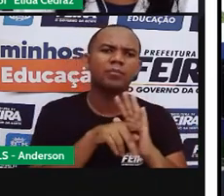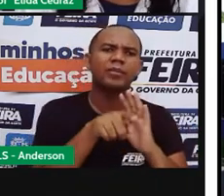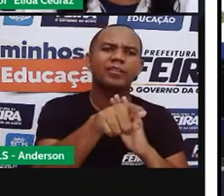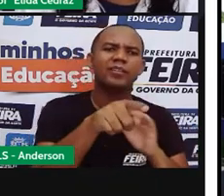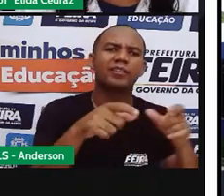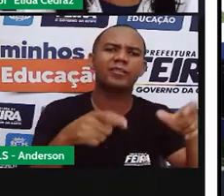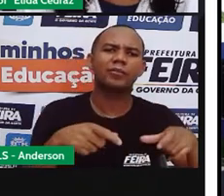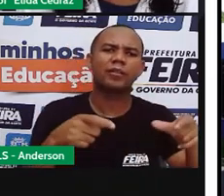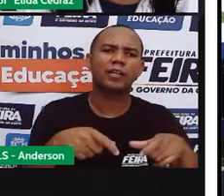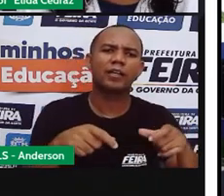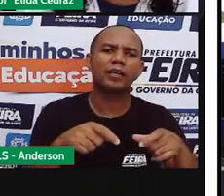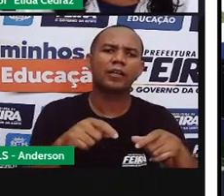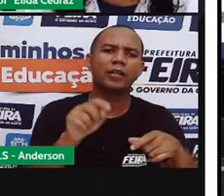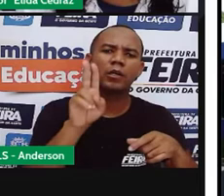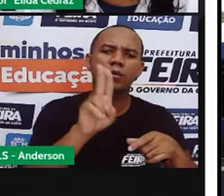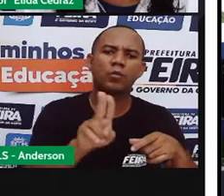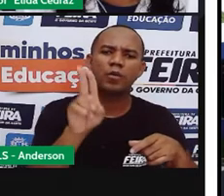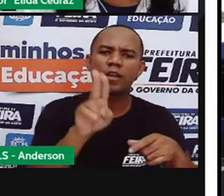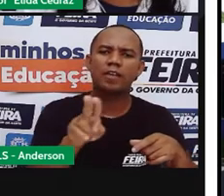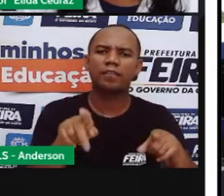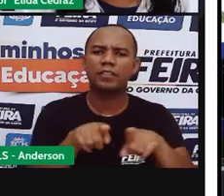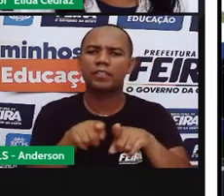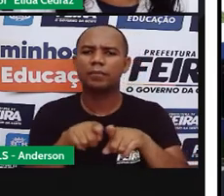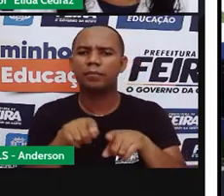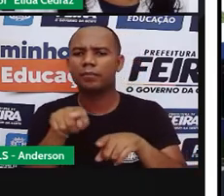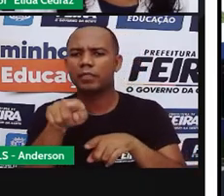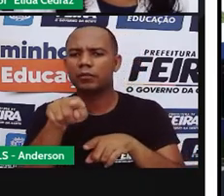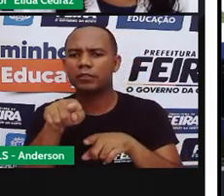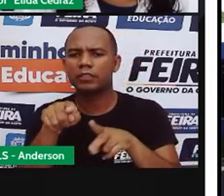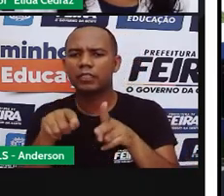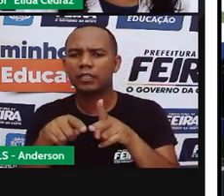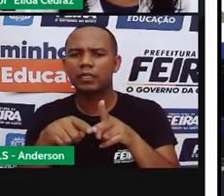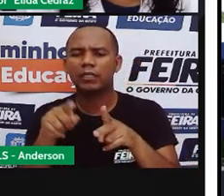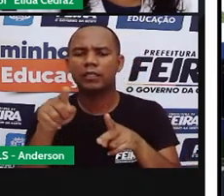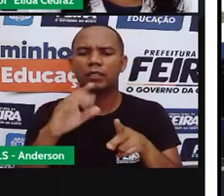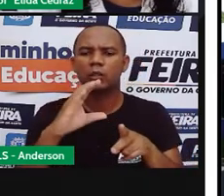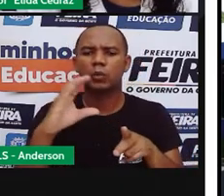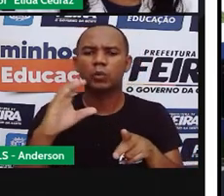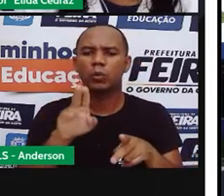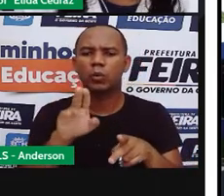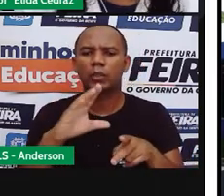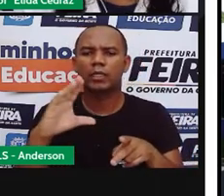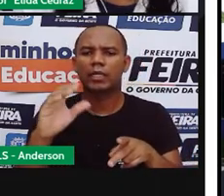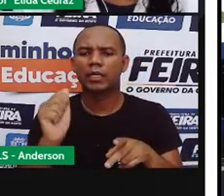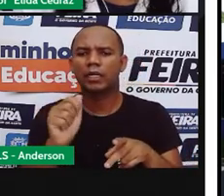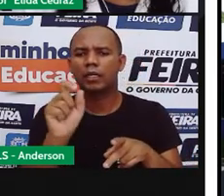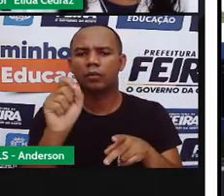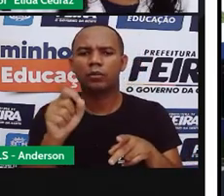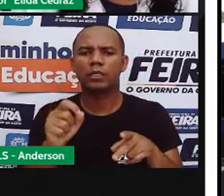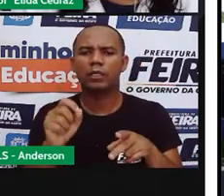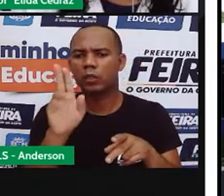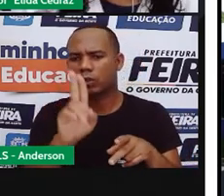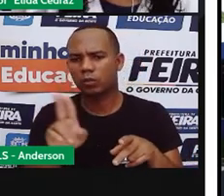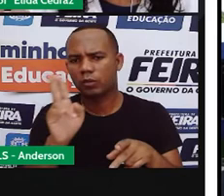E aqui o Pucca, que também pertence ao EF. E você pode frequentar e assistir